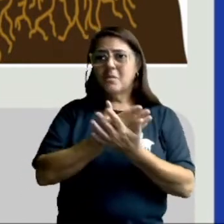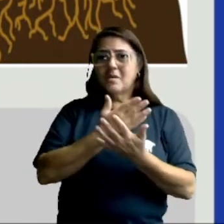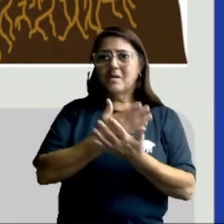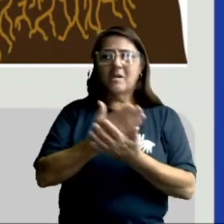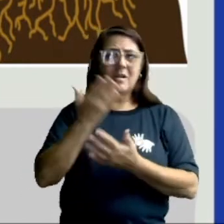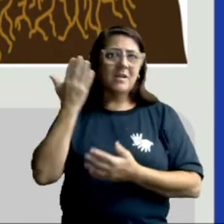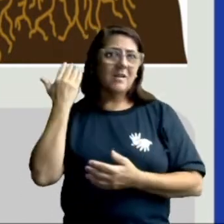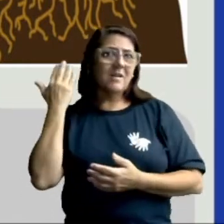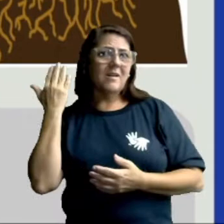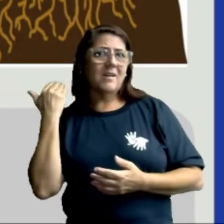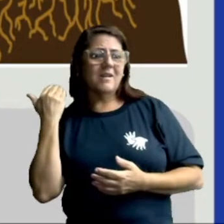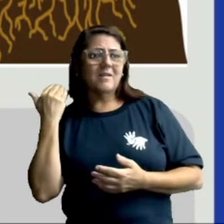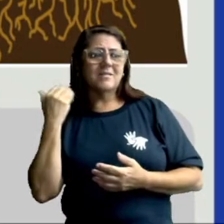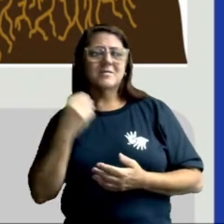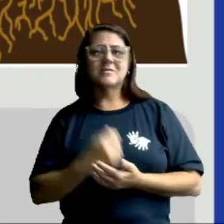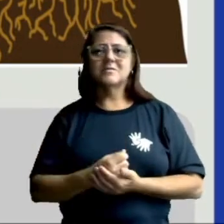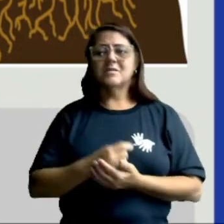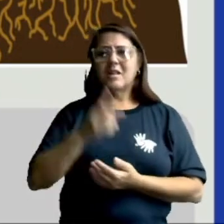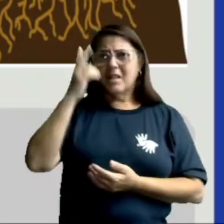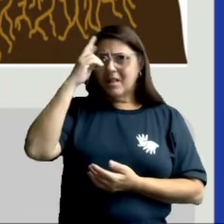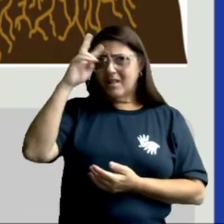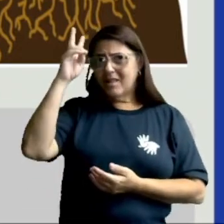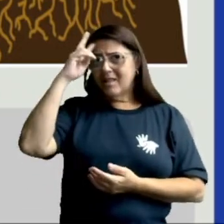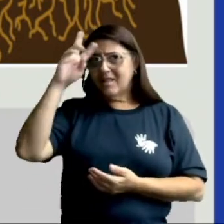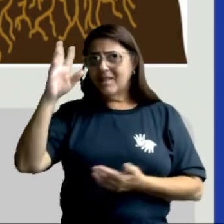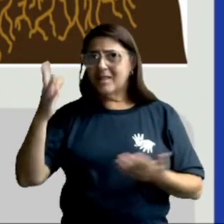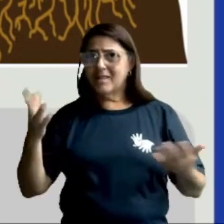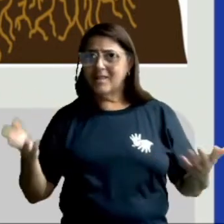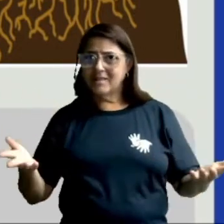falando sobre os seres vivos, lembram?